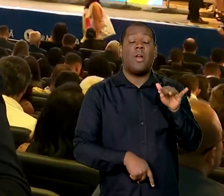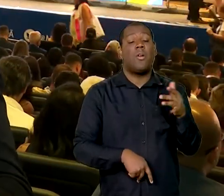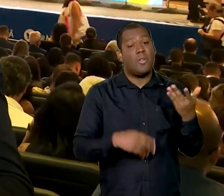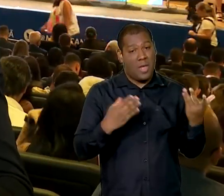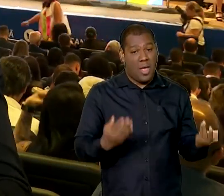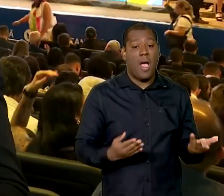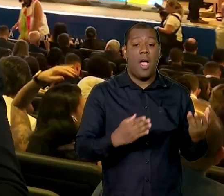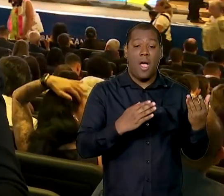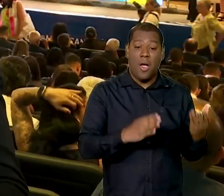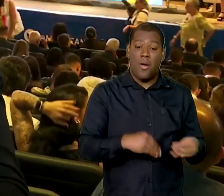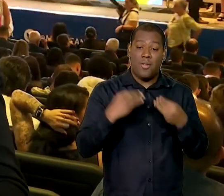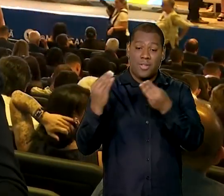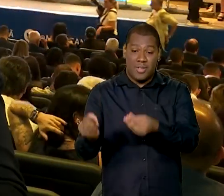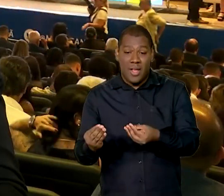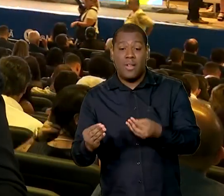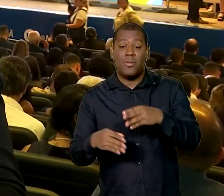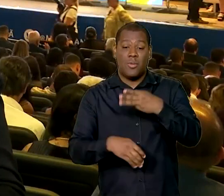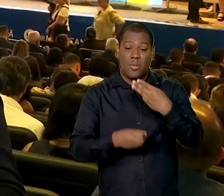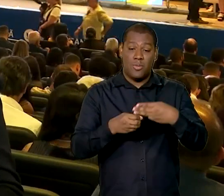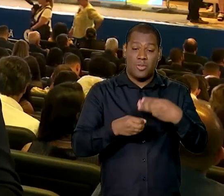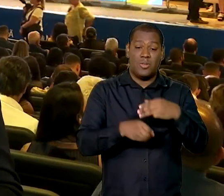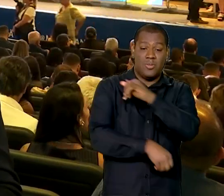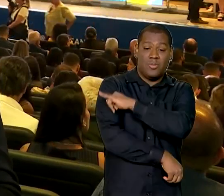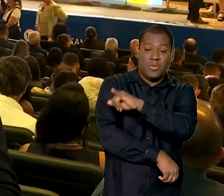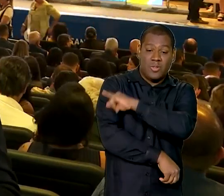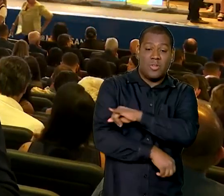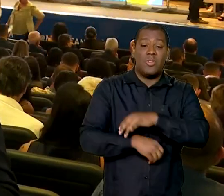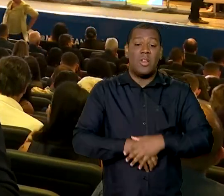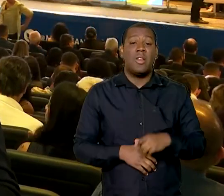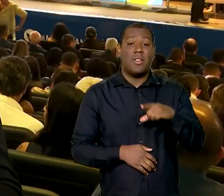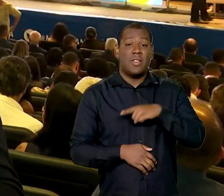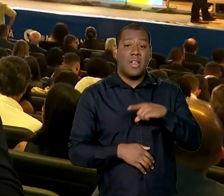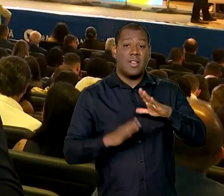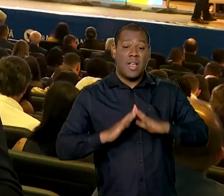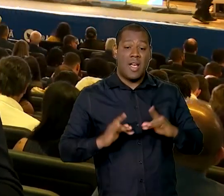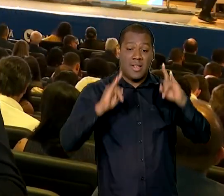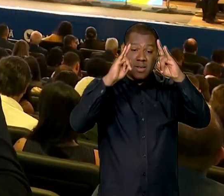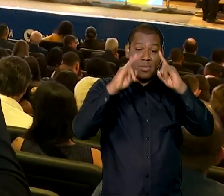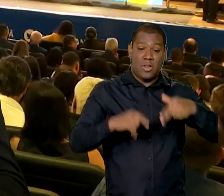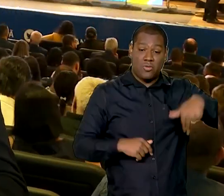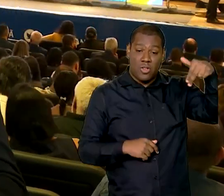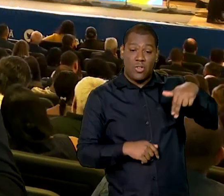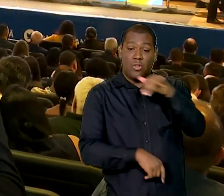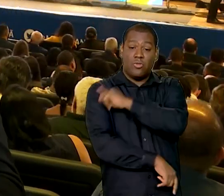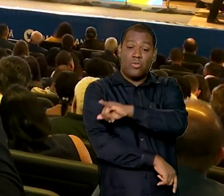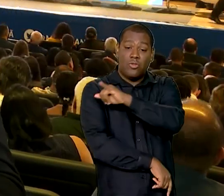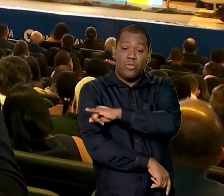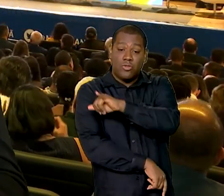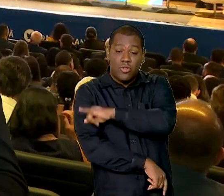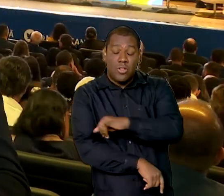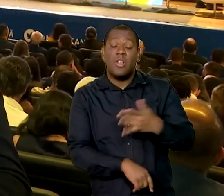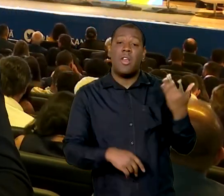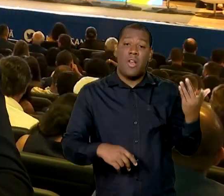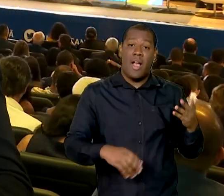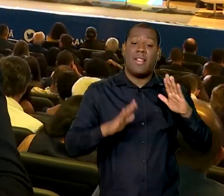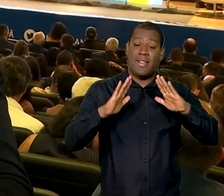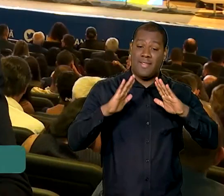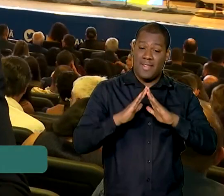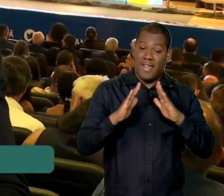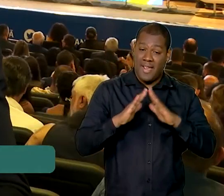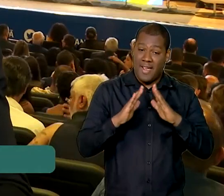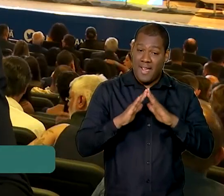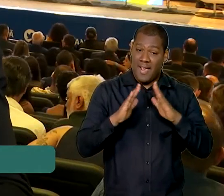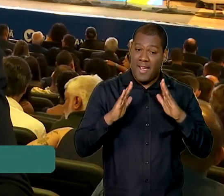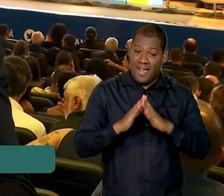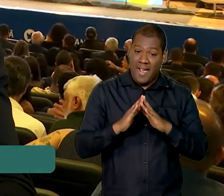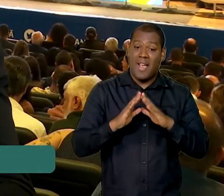você disse. Um deles é onde vai funcionar a Casa da Mulher. O imóvel fica na zona norte do Rio, em São Cristóvão. Foi cedido ao governo do